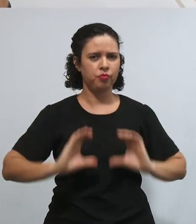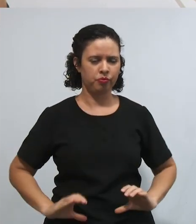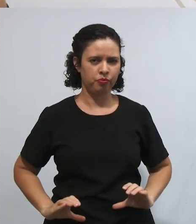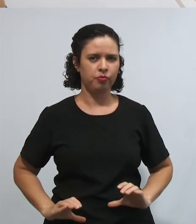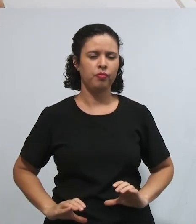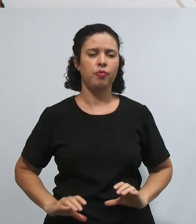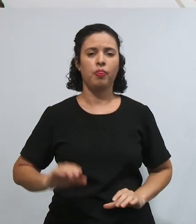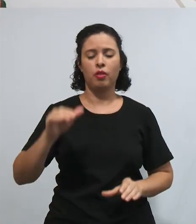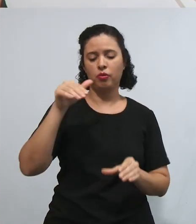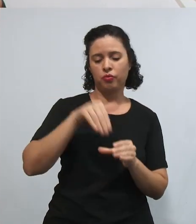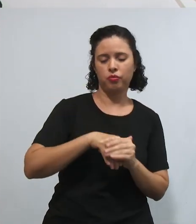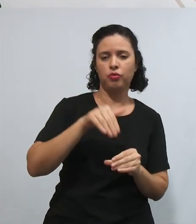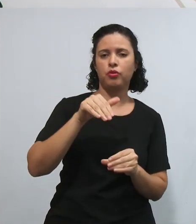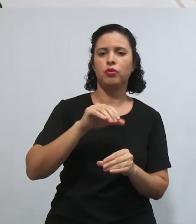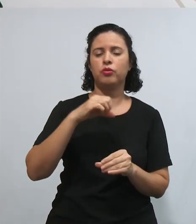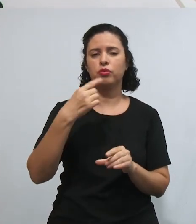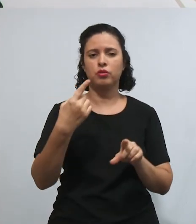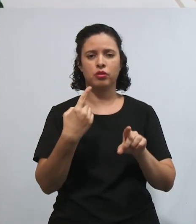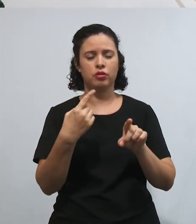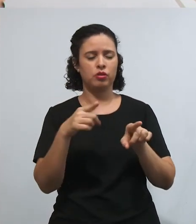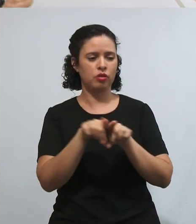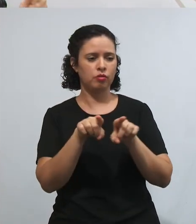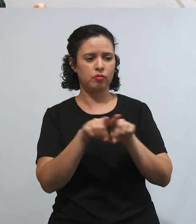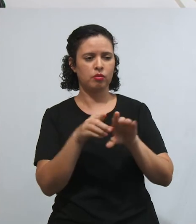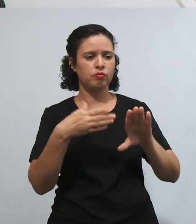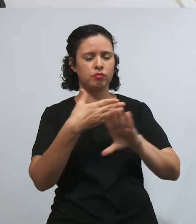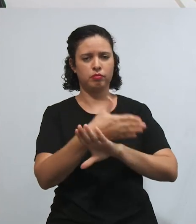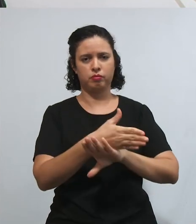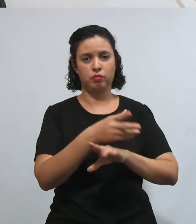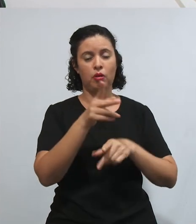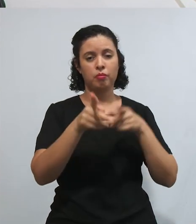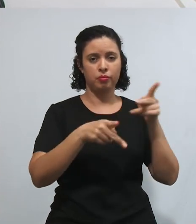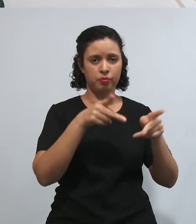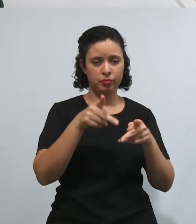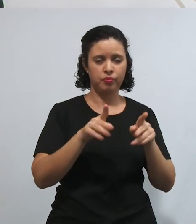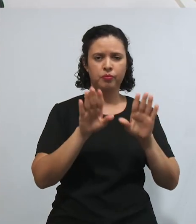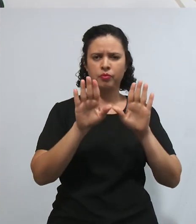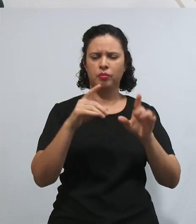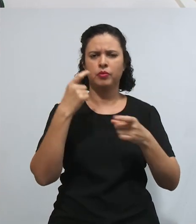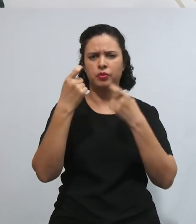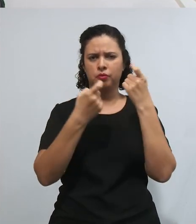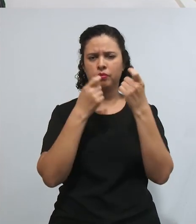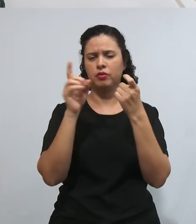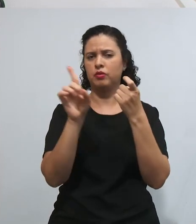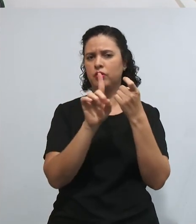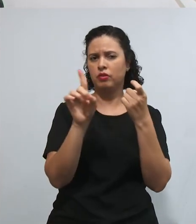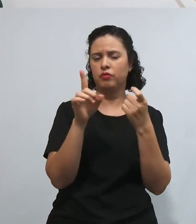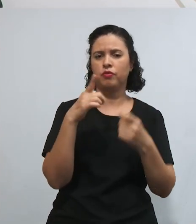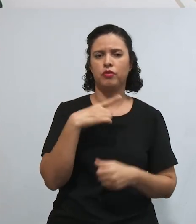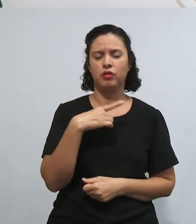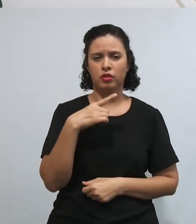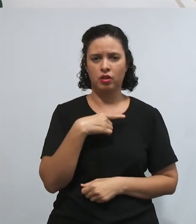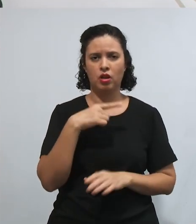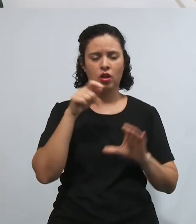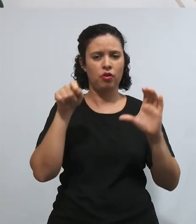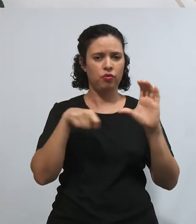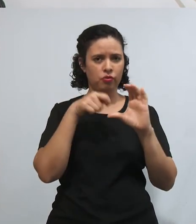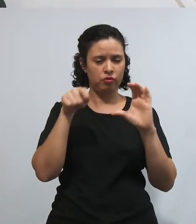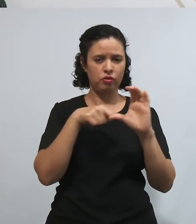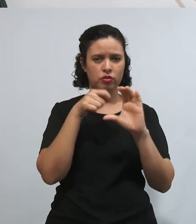por meio do voto, por meio da participação popular. Mas não fique preocupado, porque nós teremos uma videoaula